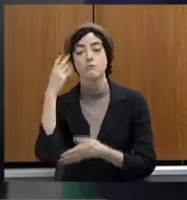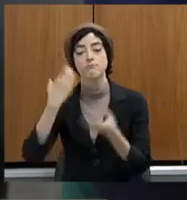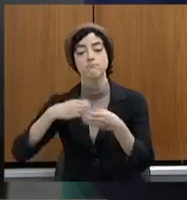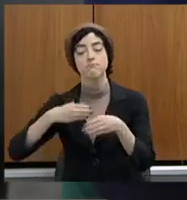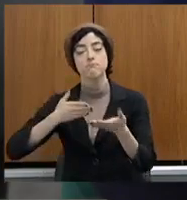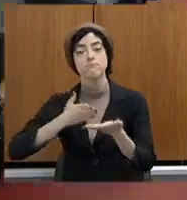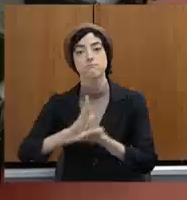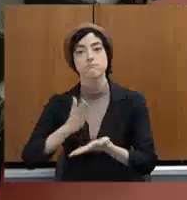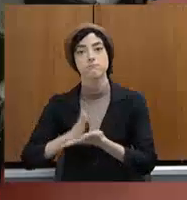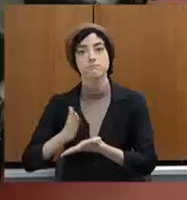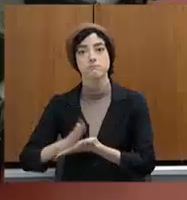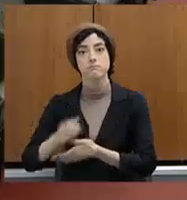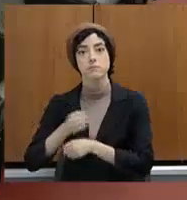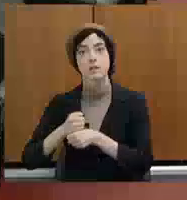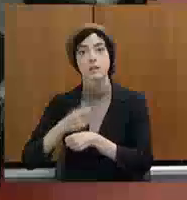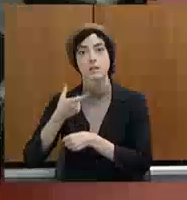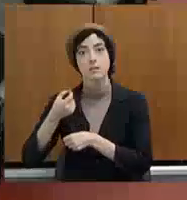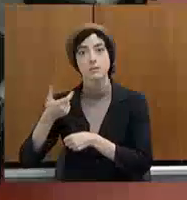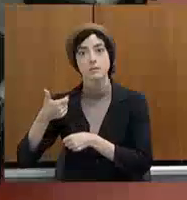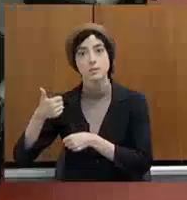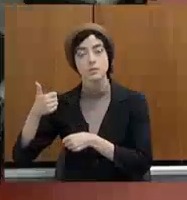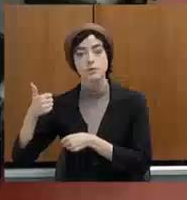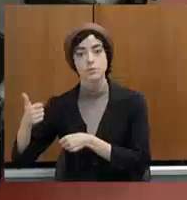e escrivão da Polícia Civil.